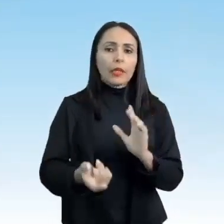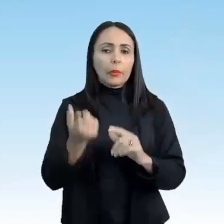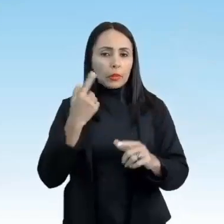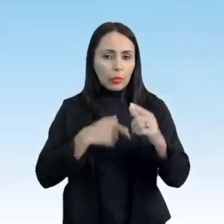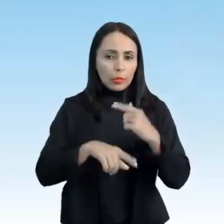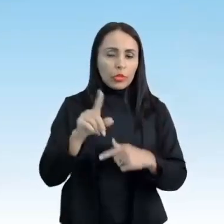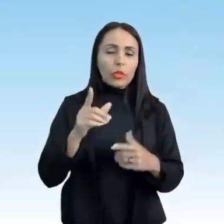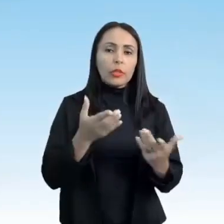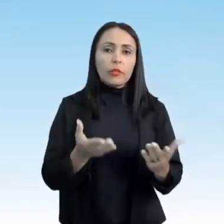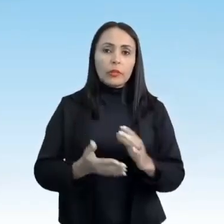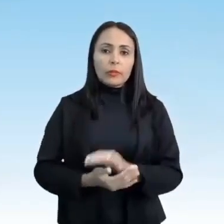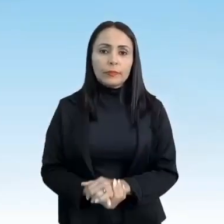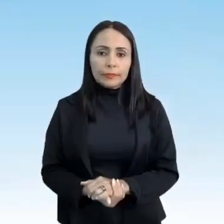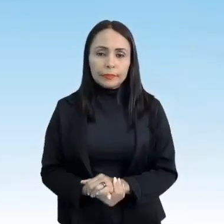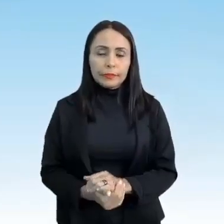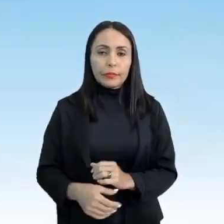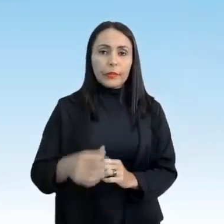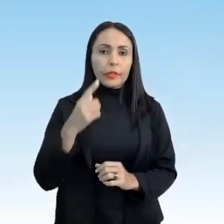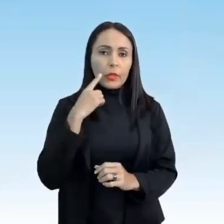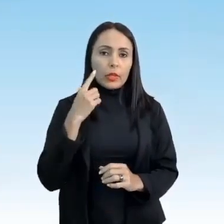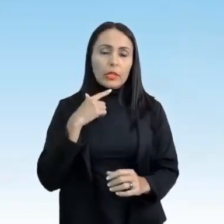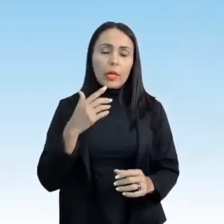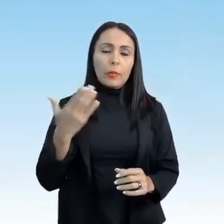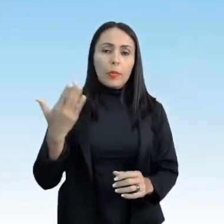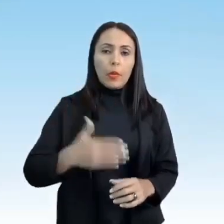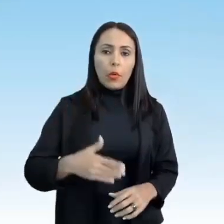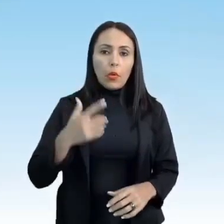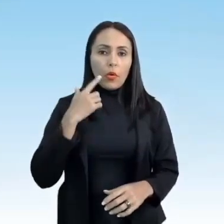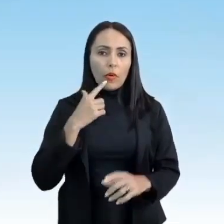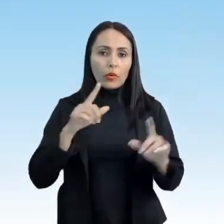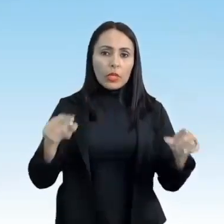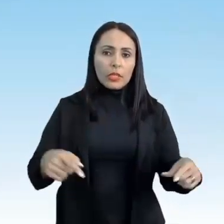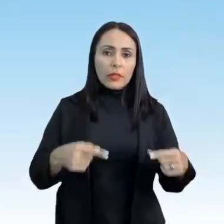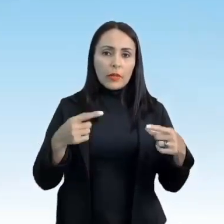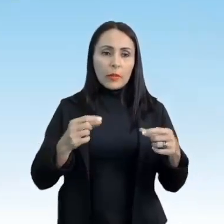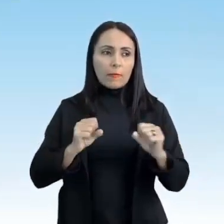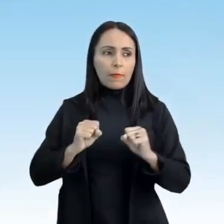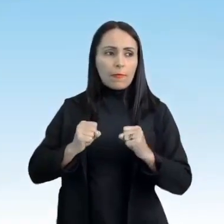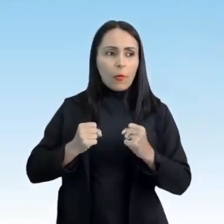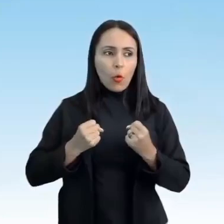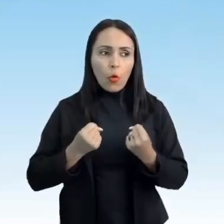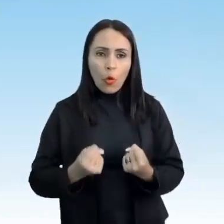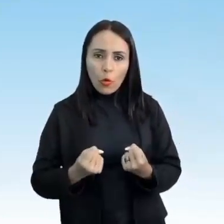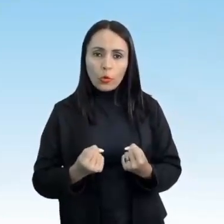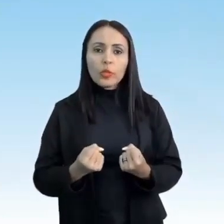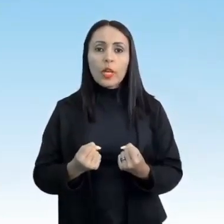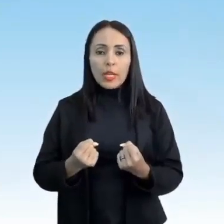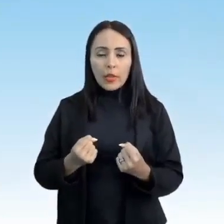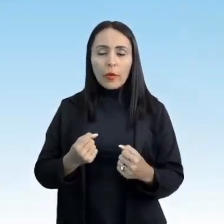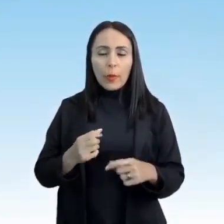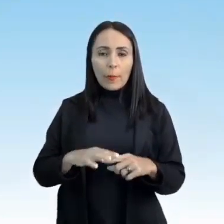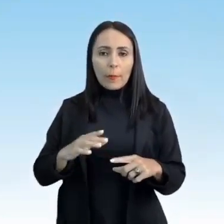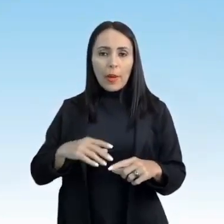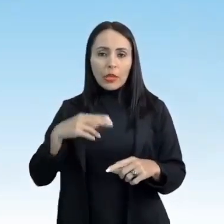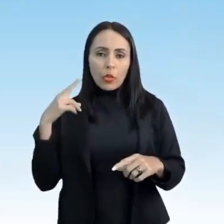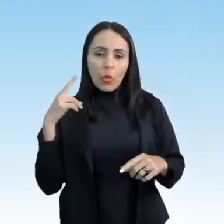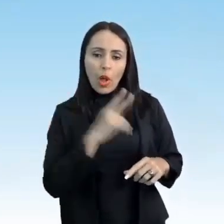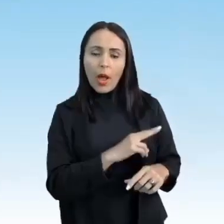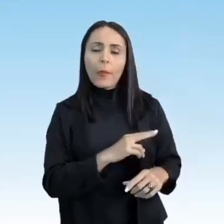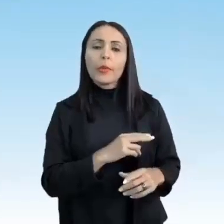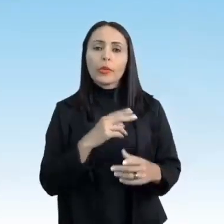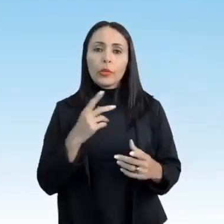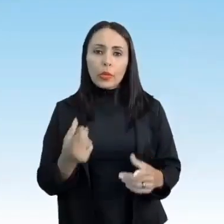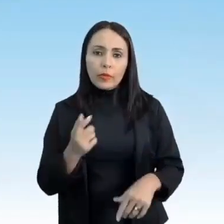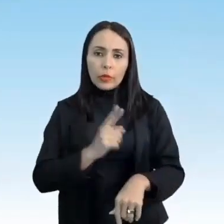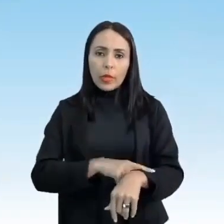o objetivo. Nessas provas, os adversários medem forças para saber quem foi mais rápido, né? Quem fez